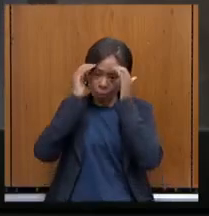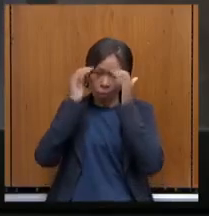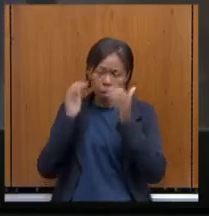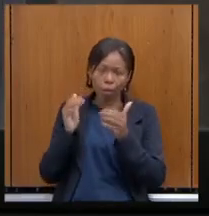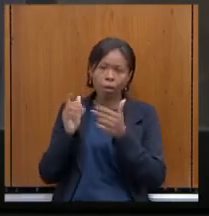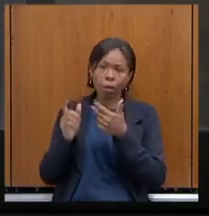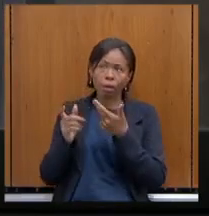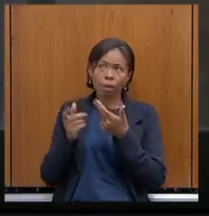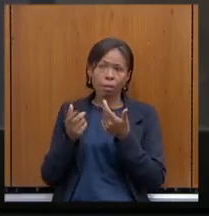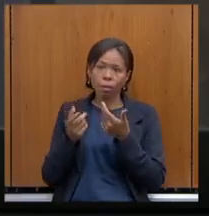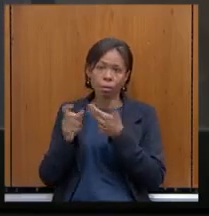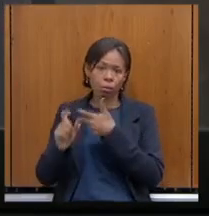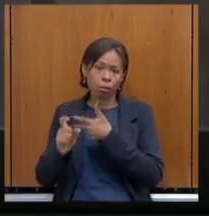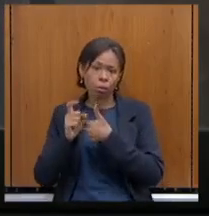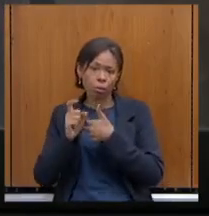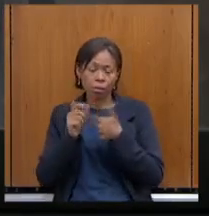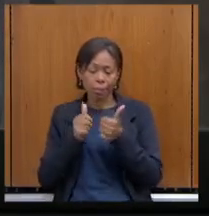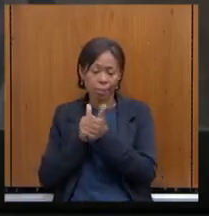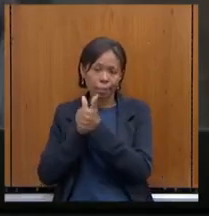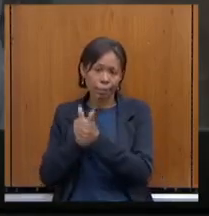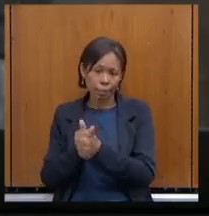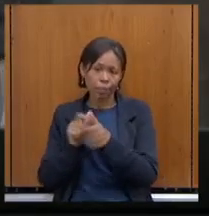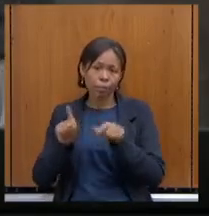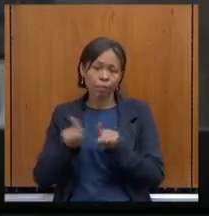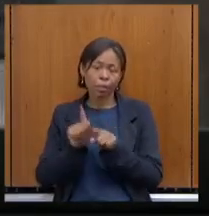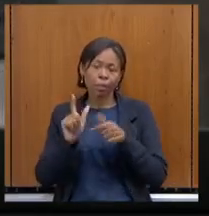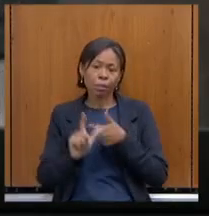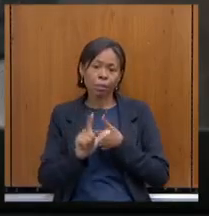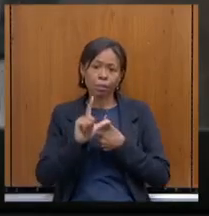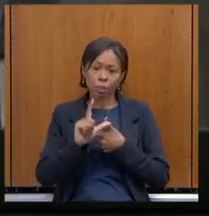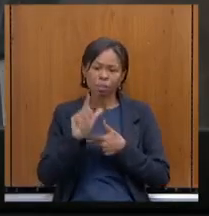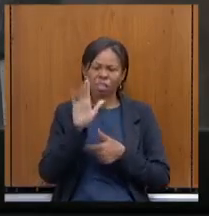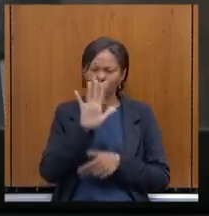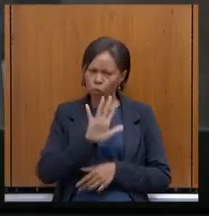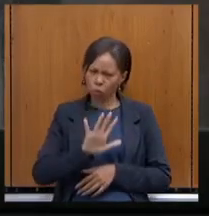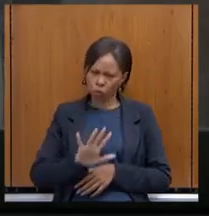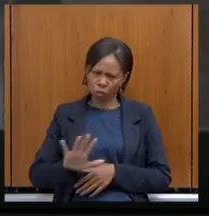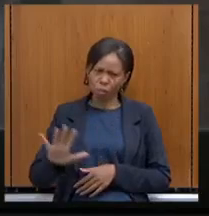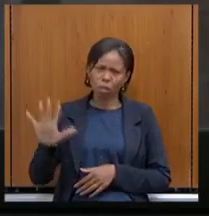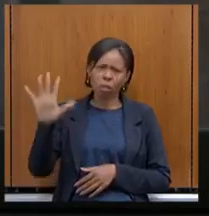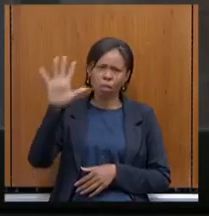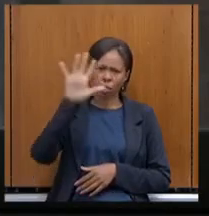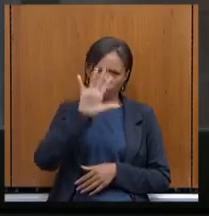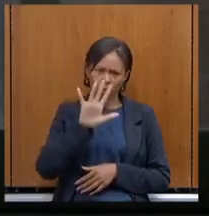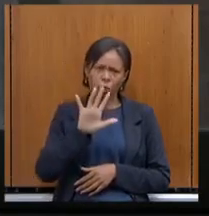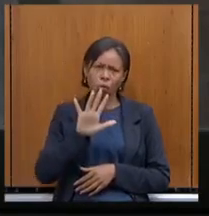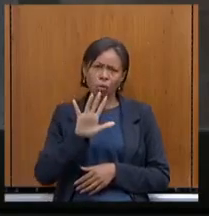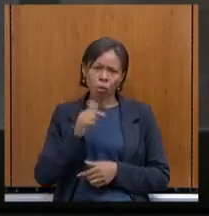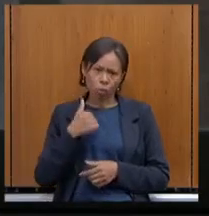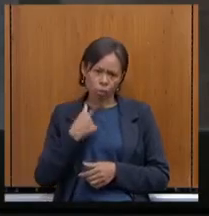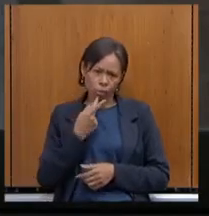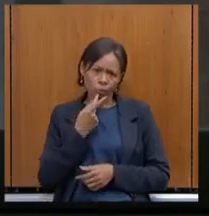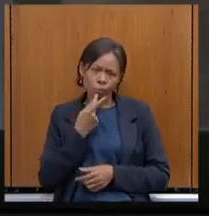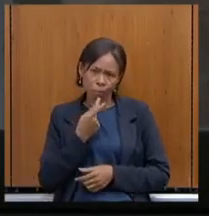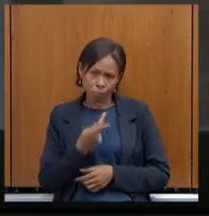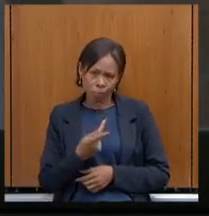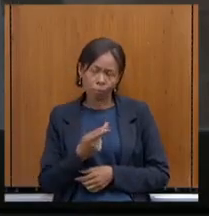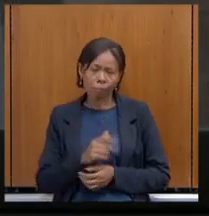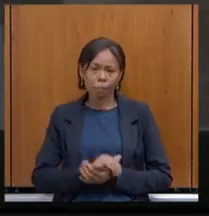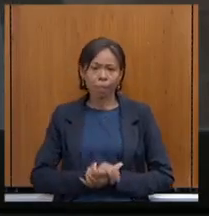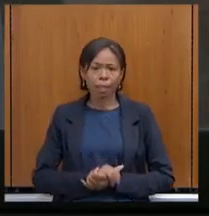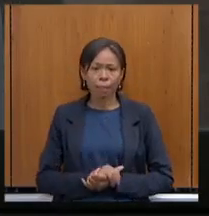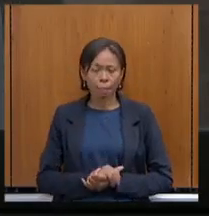e do Legislativo. Isso nós estamos falando de forma geral, não é diretamente, né, Vossa Excelência que está